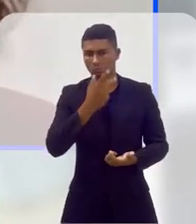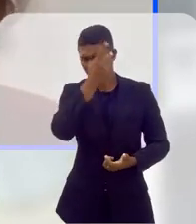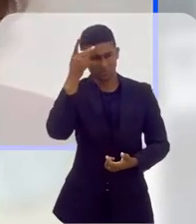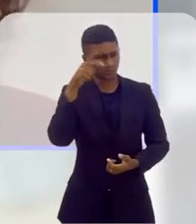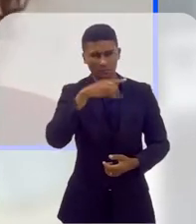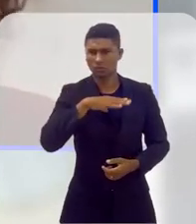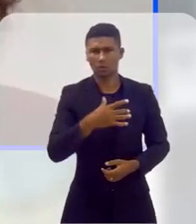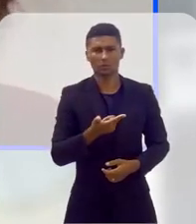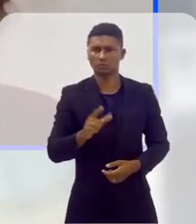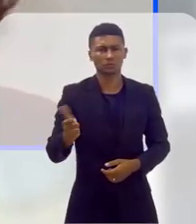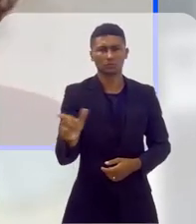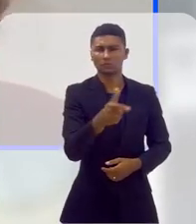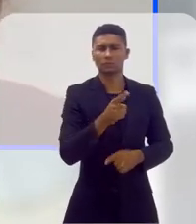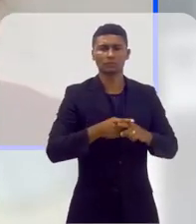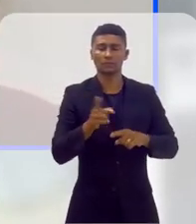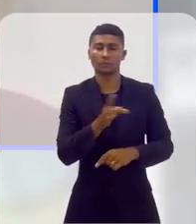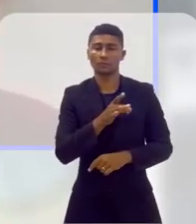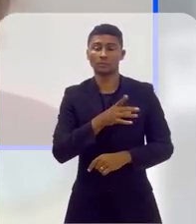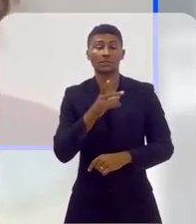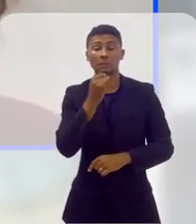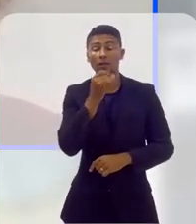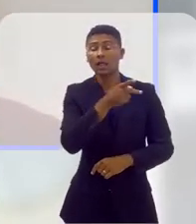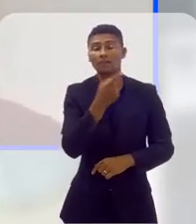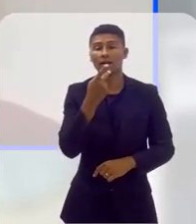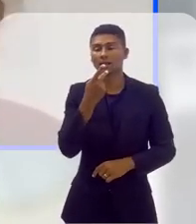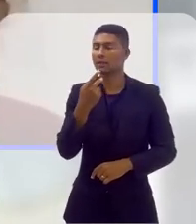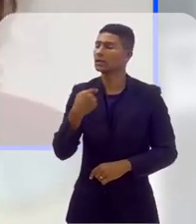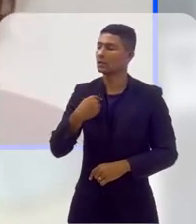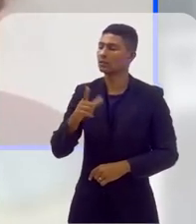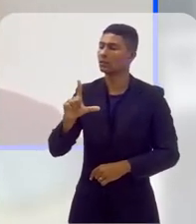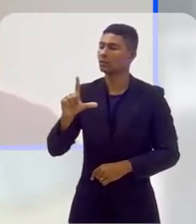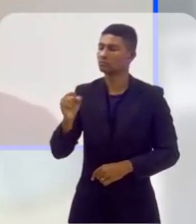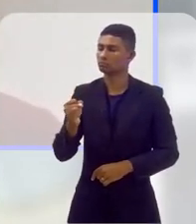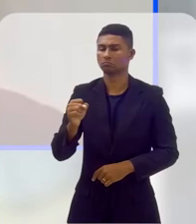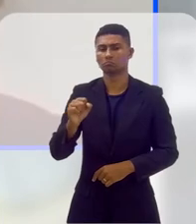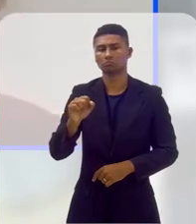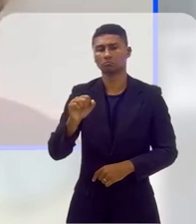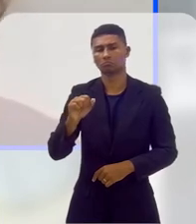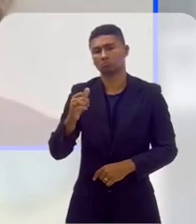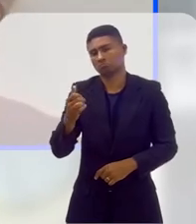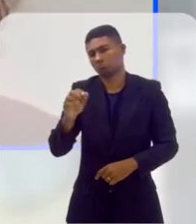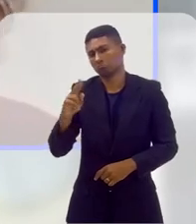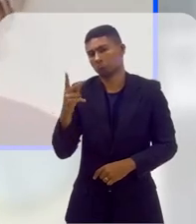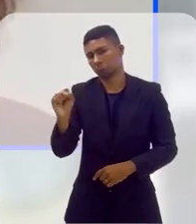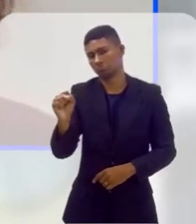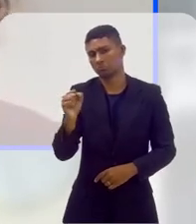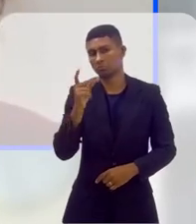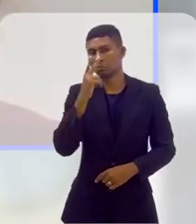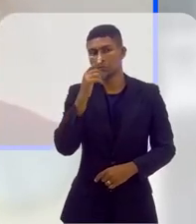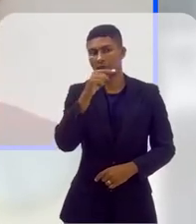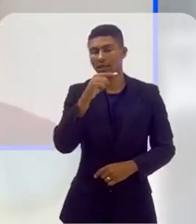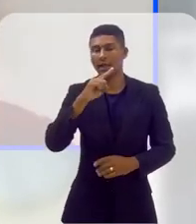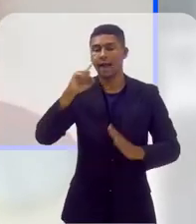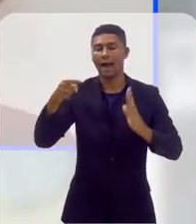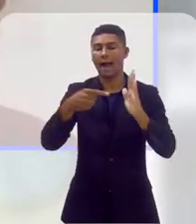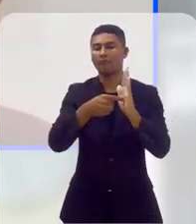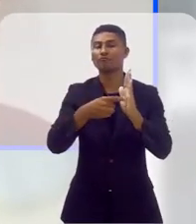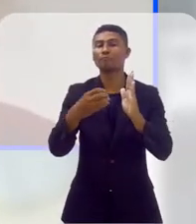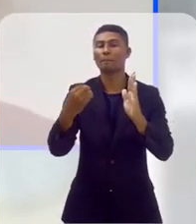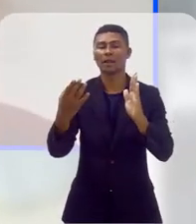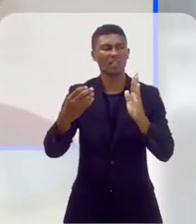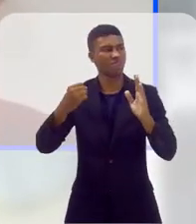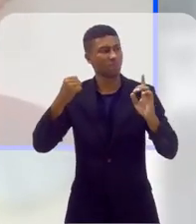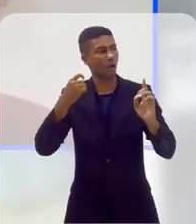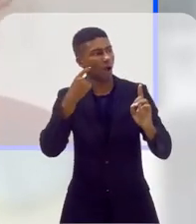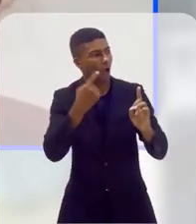coragem, pessoas não têm medo, porque dependendo do território que ela fale que ela é gay, que ela é lésbica, ela coloca um alvo na testa para ser assassinada, para ser